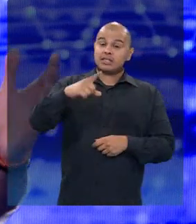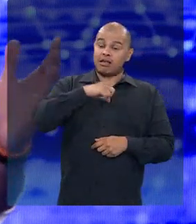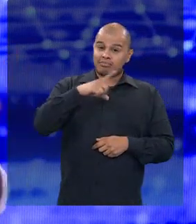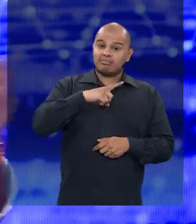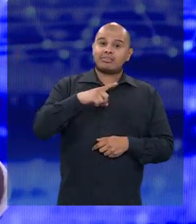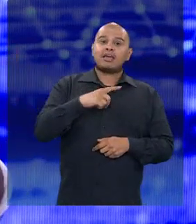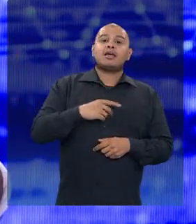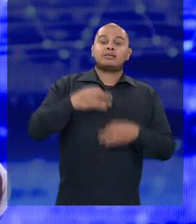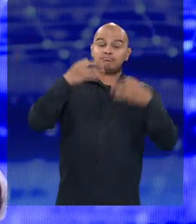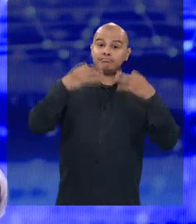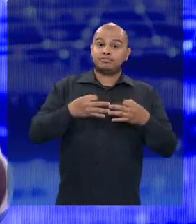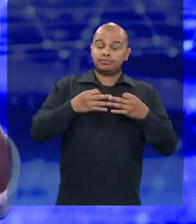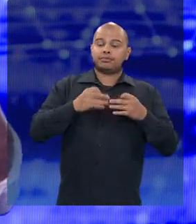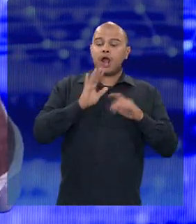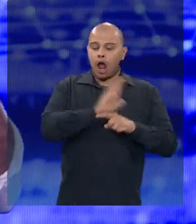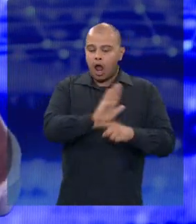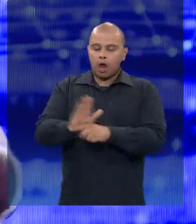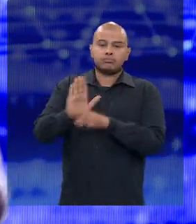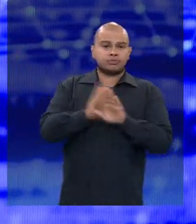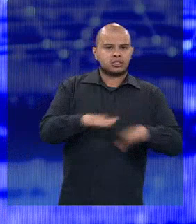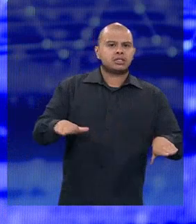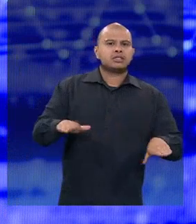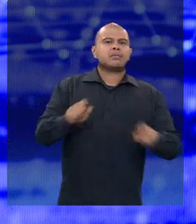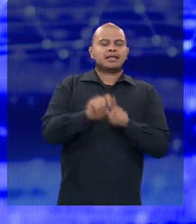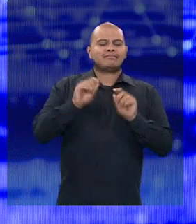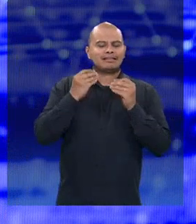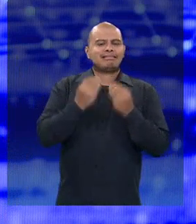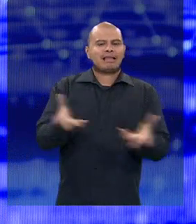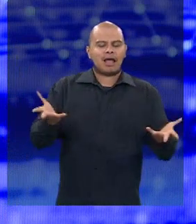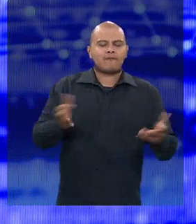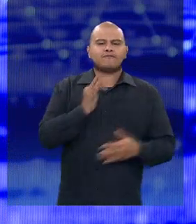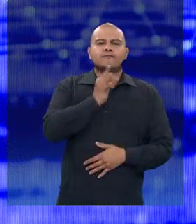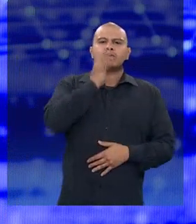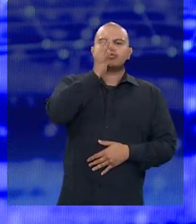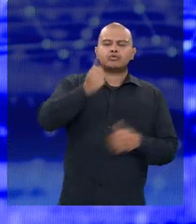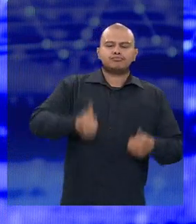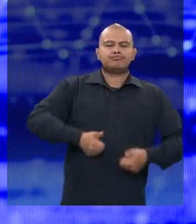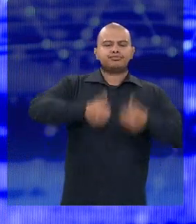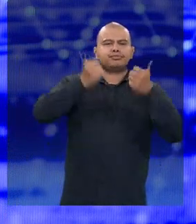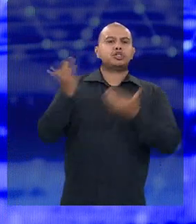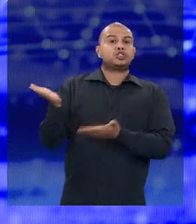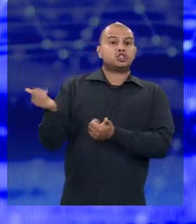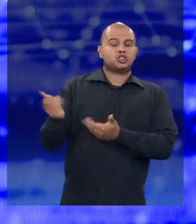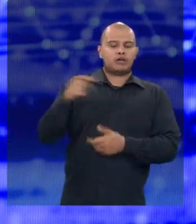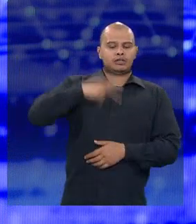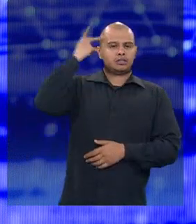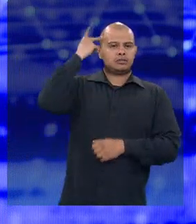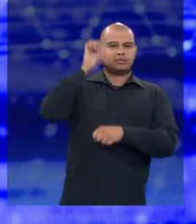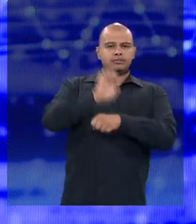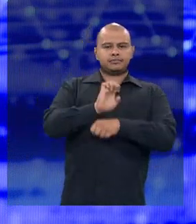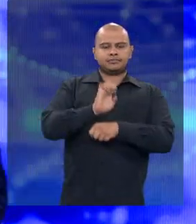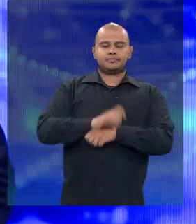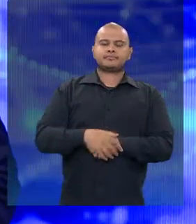resolver o mínimo para dar dignidade e o futuro melhor para os jovens do Estado de São Paulo.